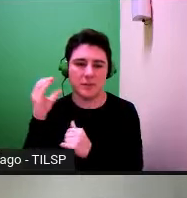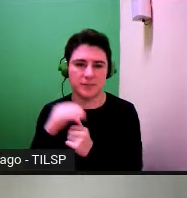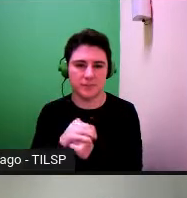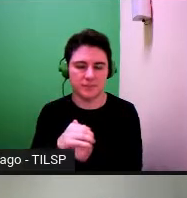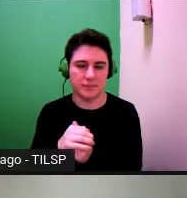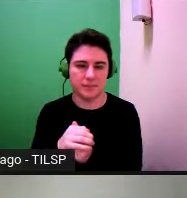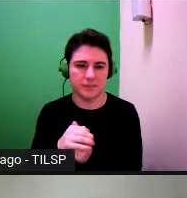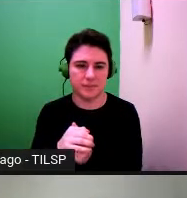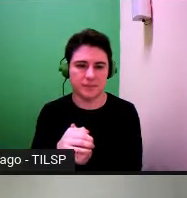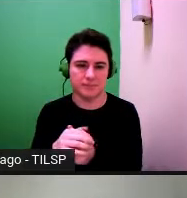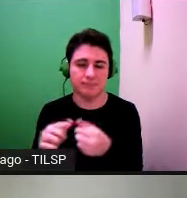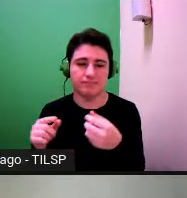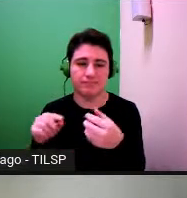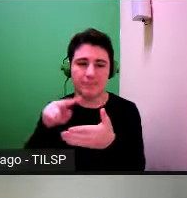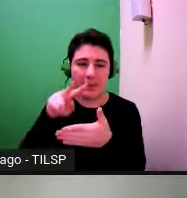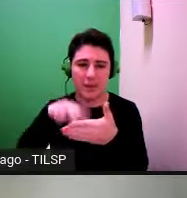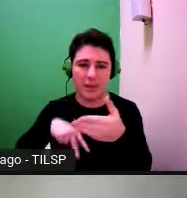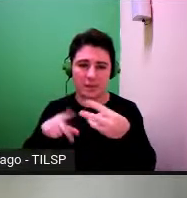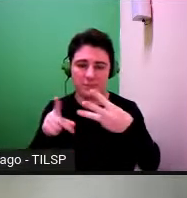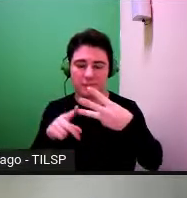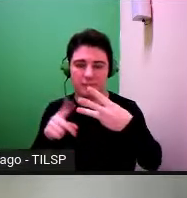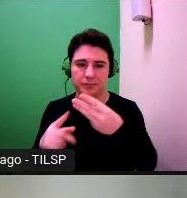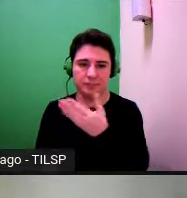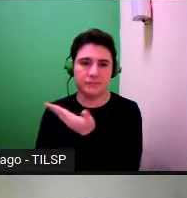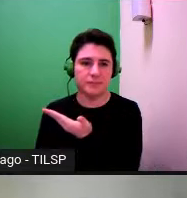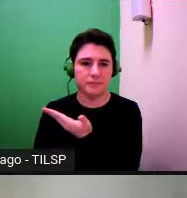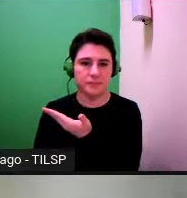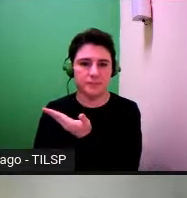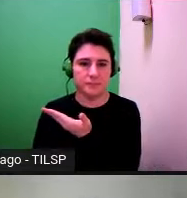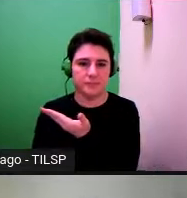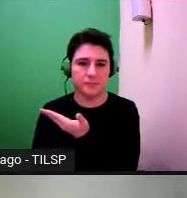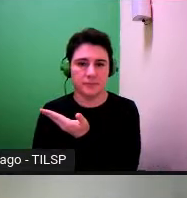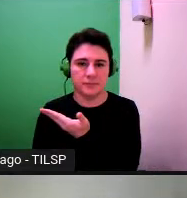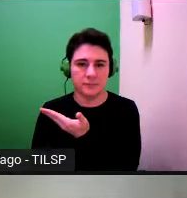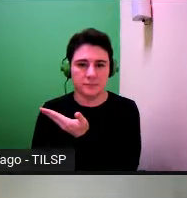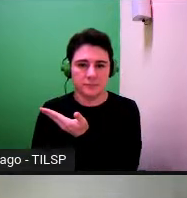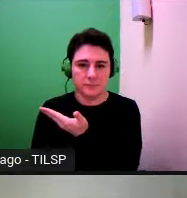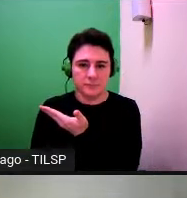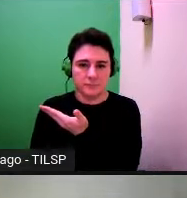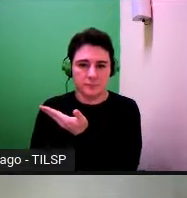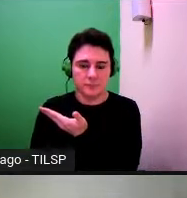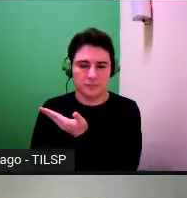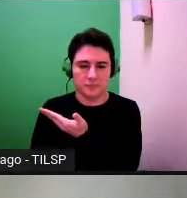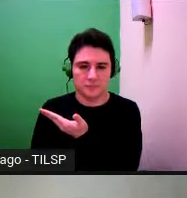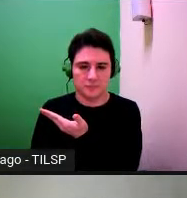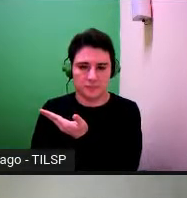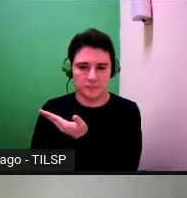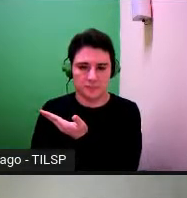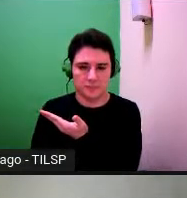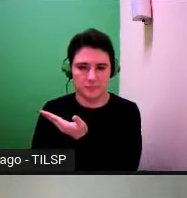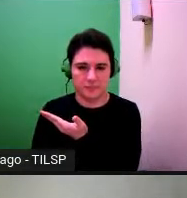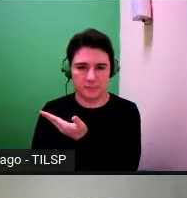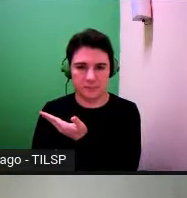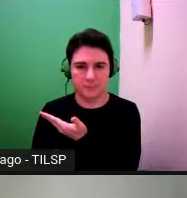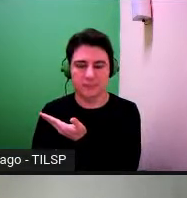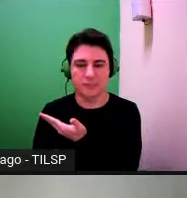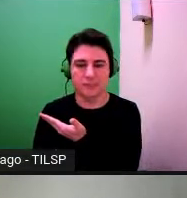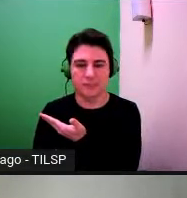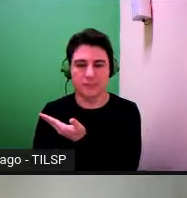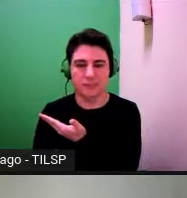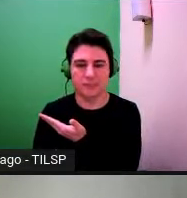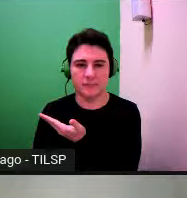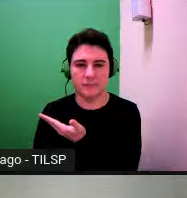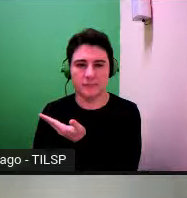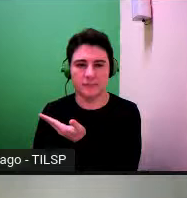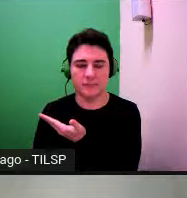uma vez que toda a ciência produção de ciência e se a divulgação de ciência é uma questão de linguagem é atividade de